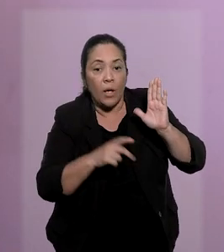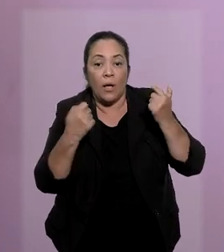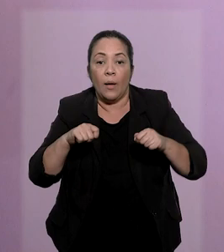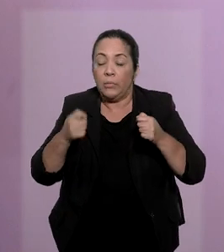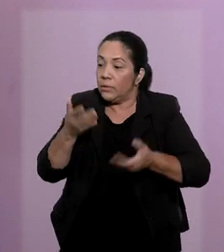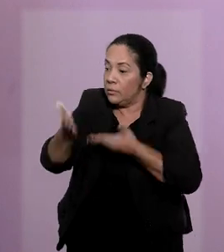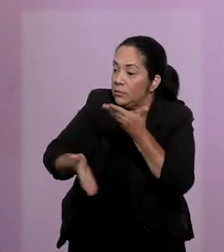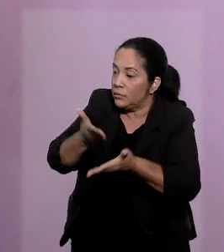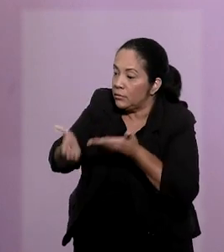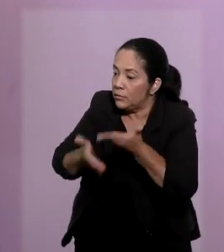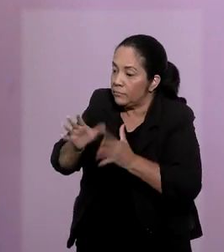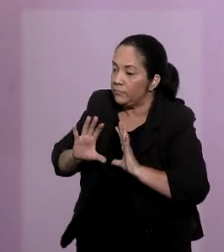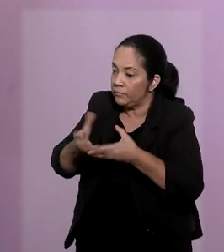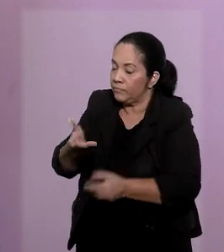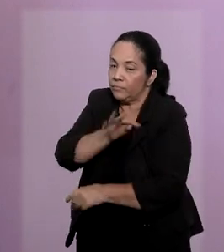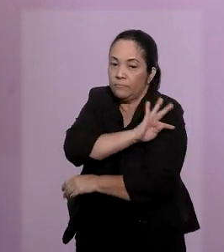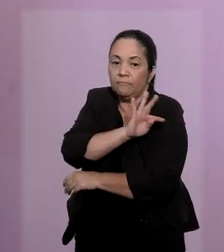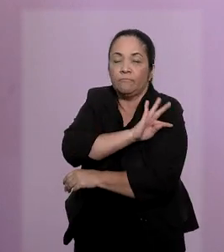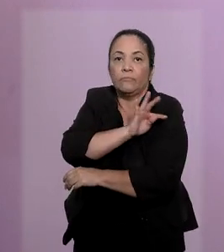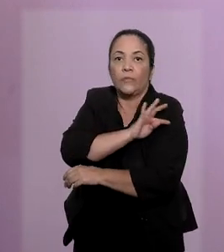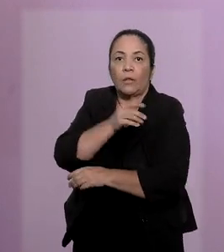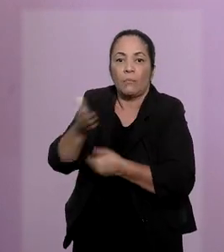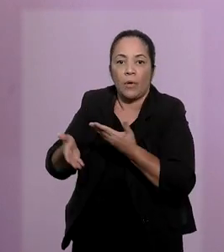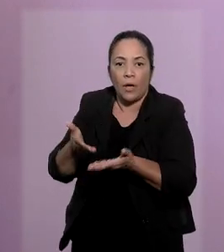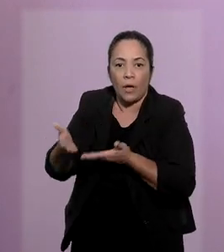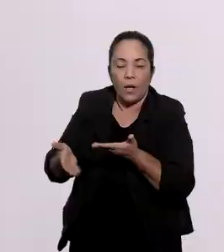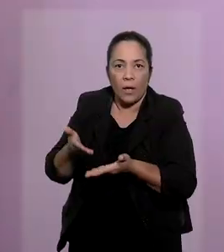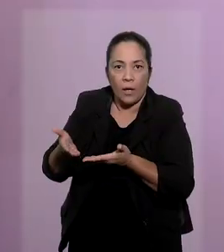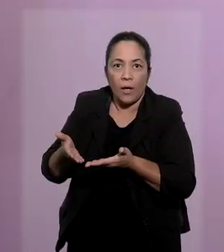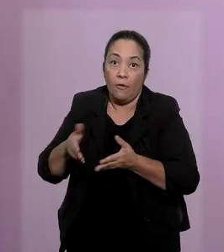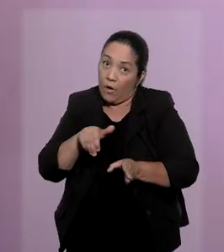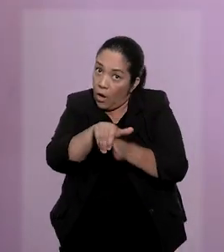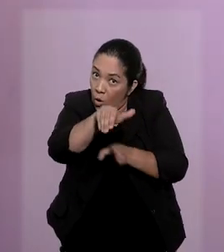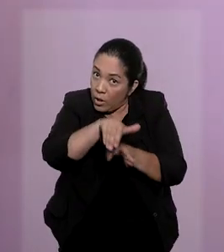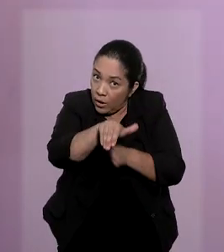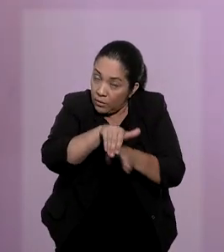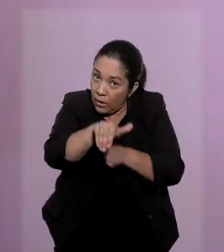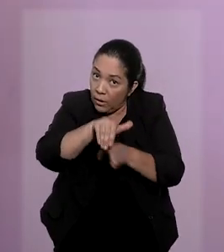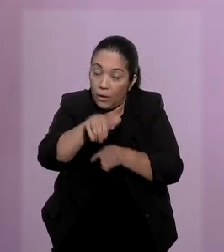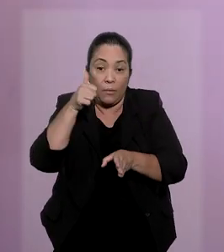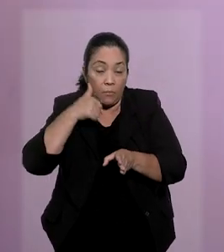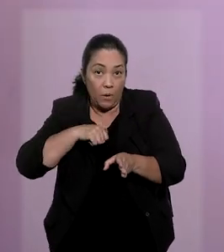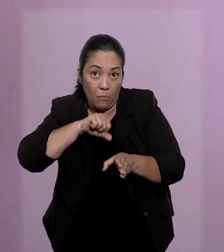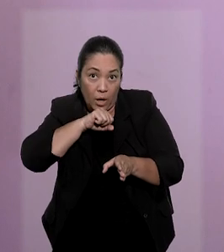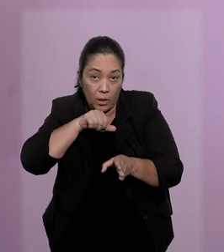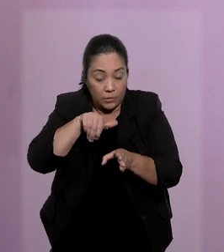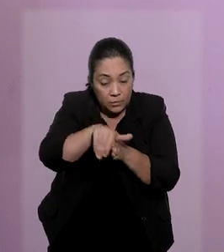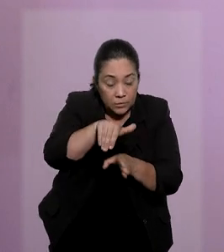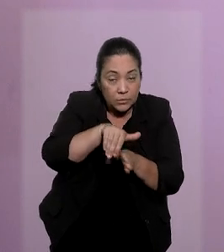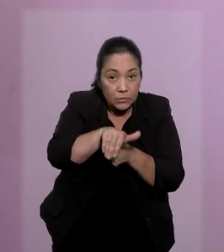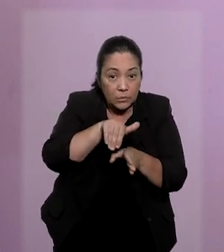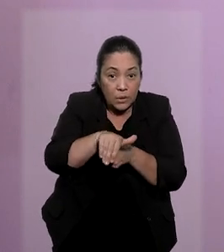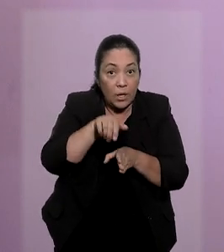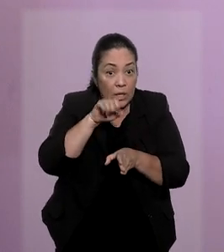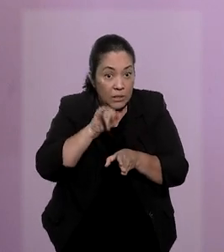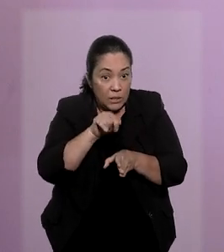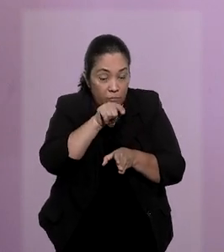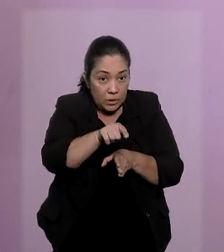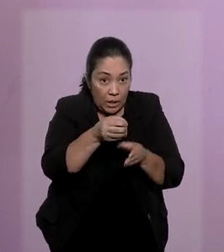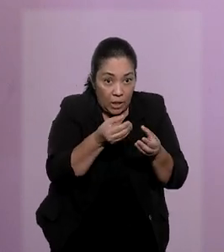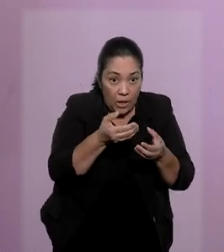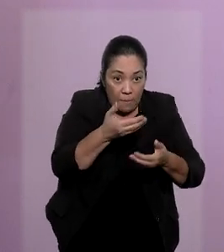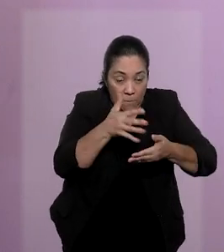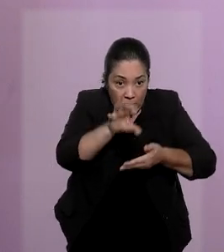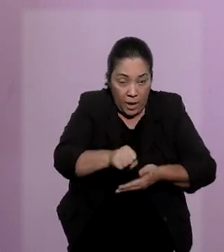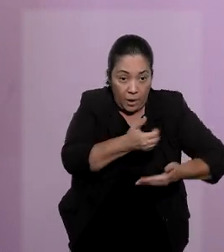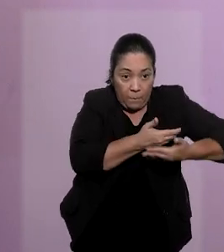técnica que assessora o magistrado da Infância e Juventude. Ela será orientada de que, tão logo, ela conceba essa criança